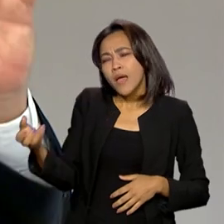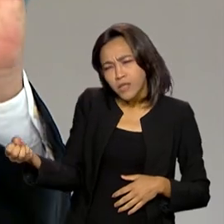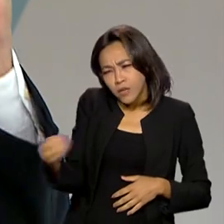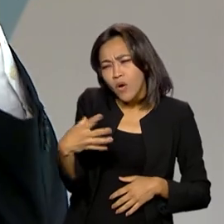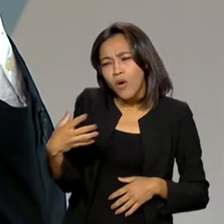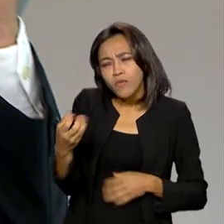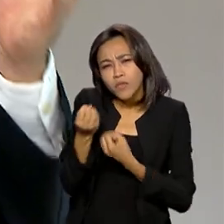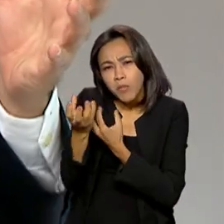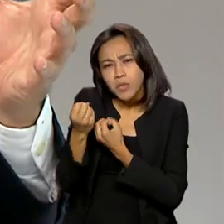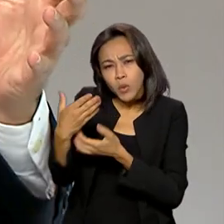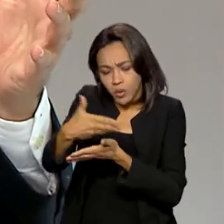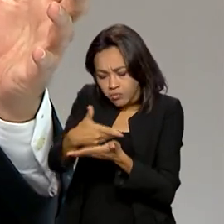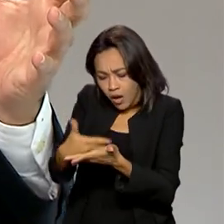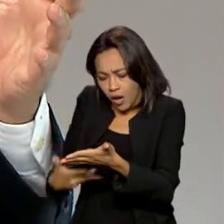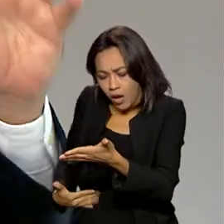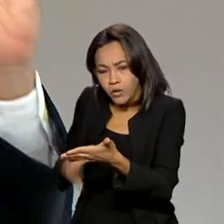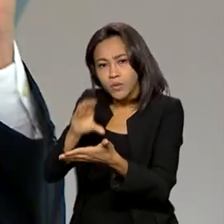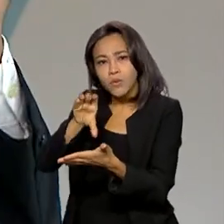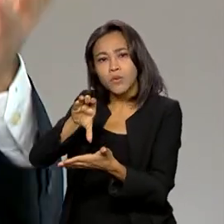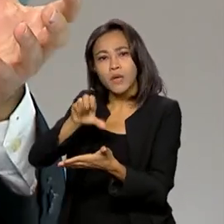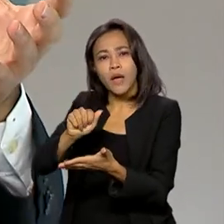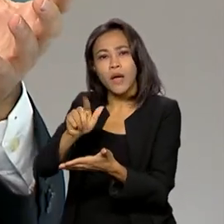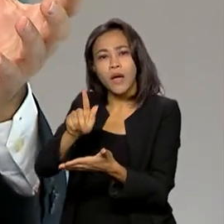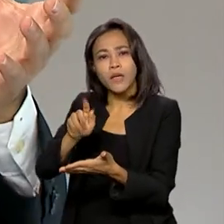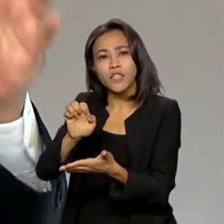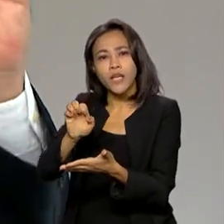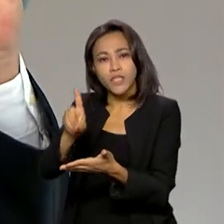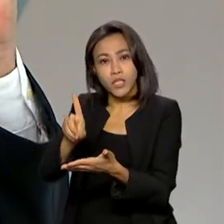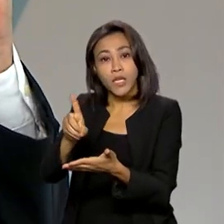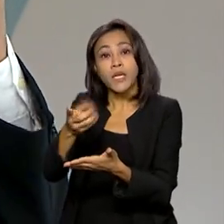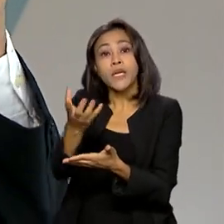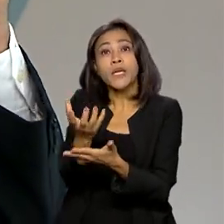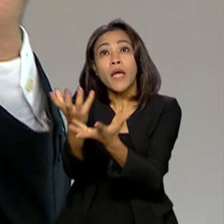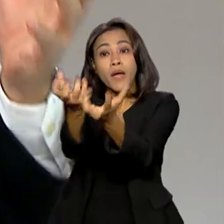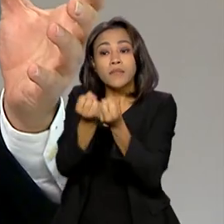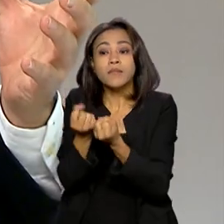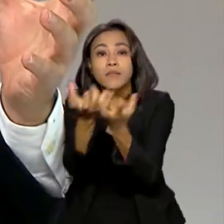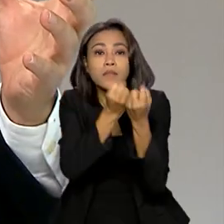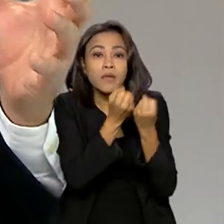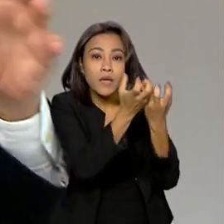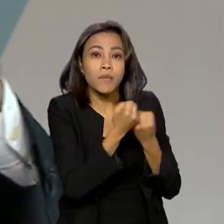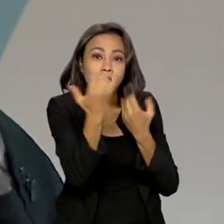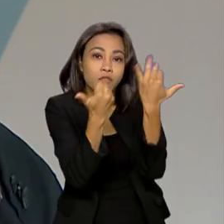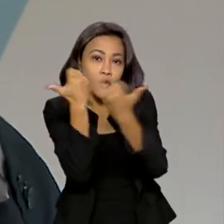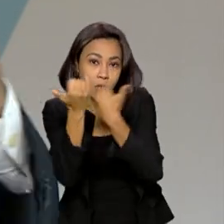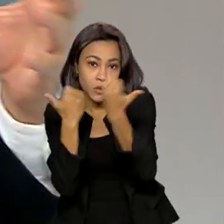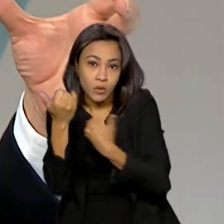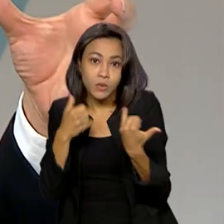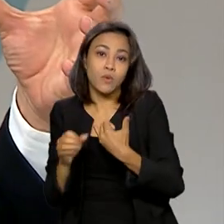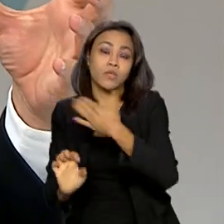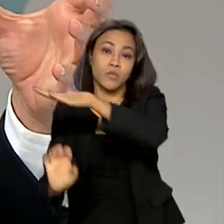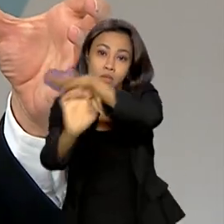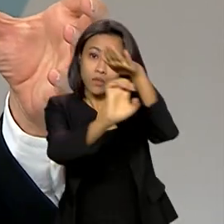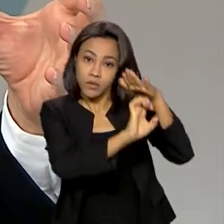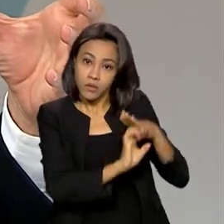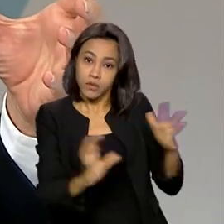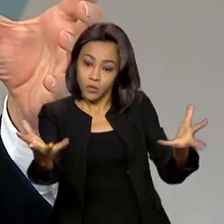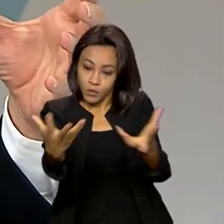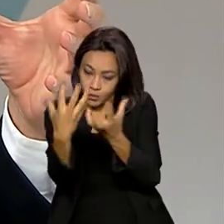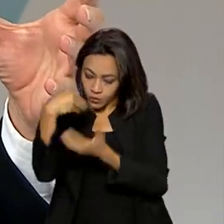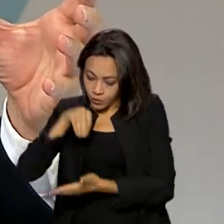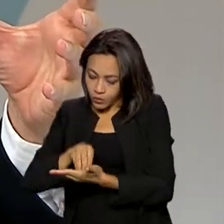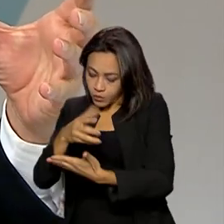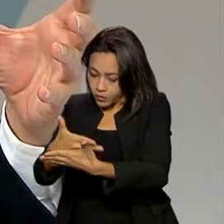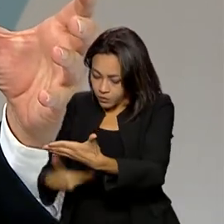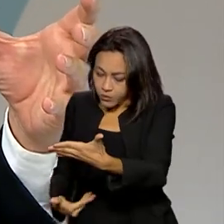Cajete, que recebe esses números dos empregadores do país. E analisando a base de dados, está disseminado em todos os setores a criação